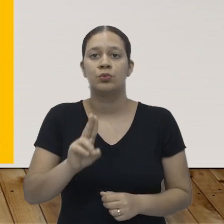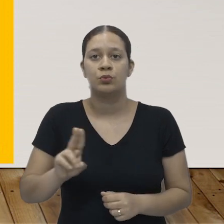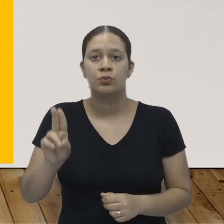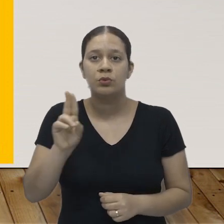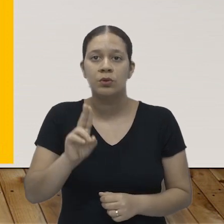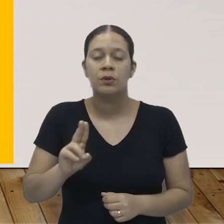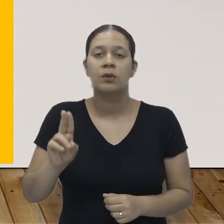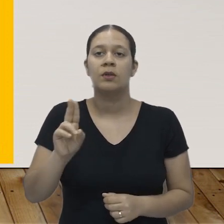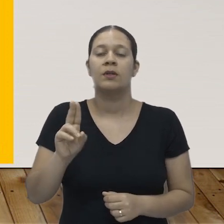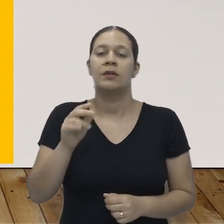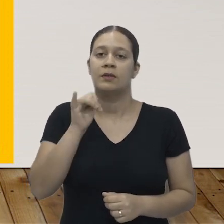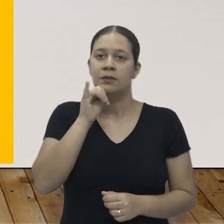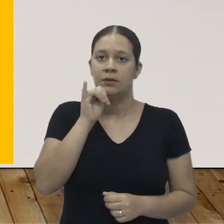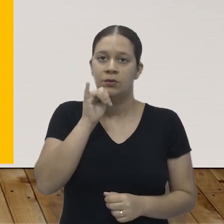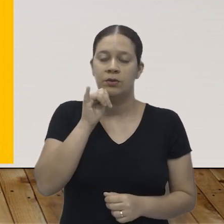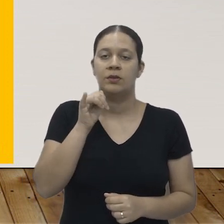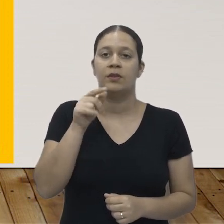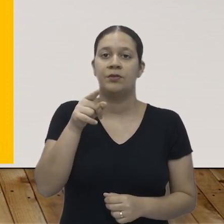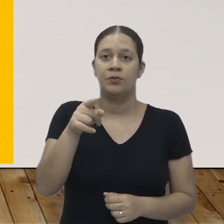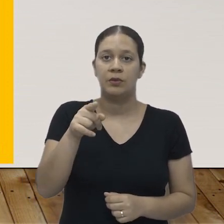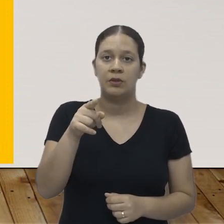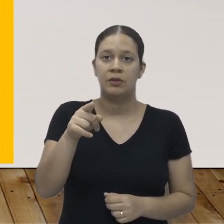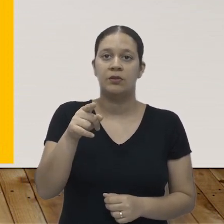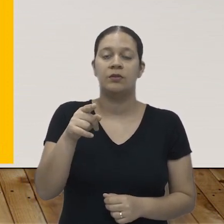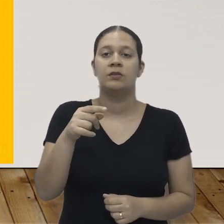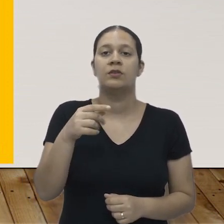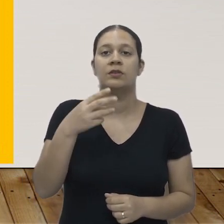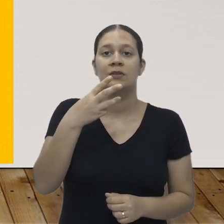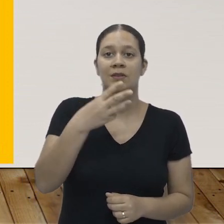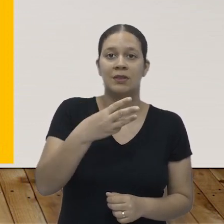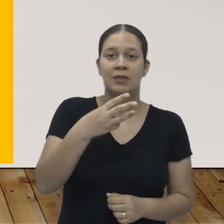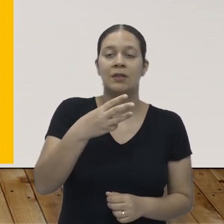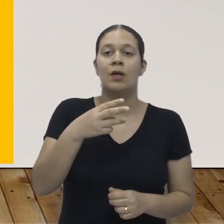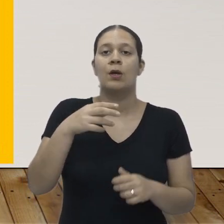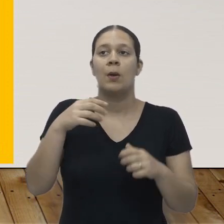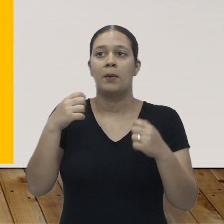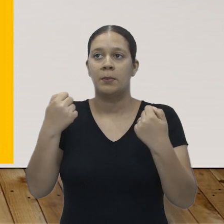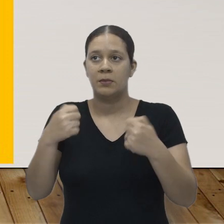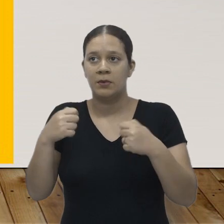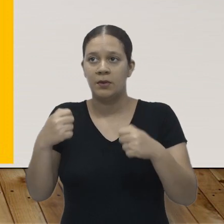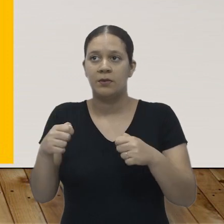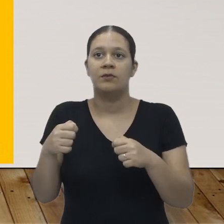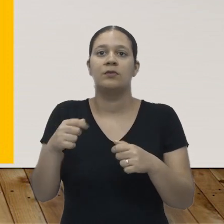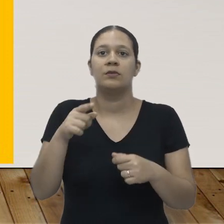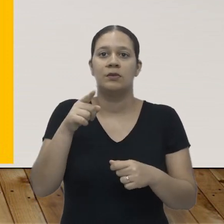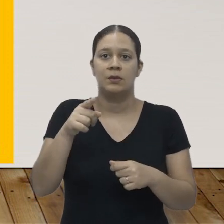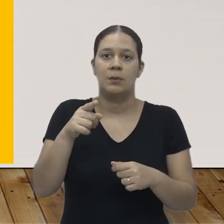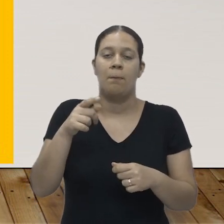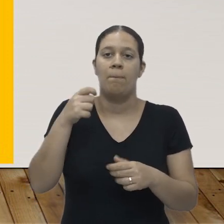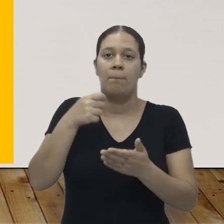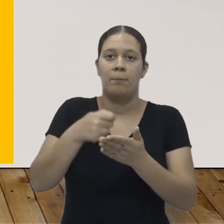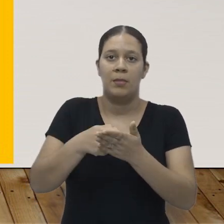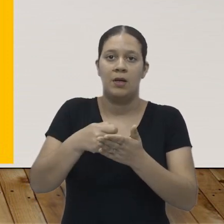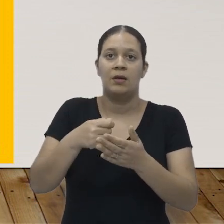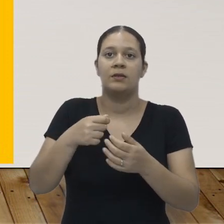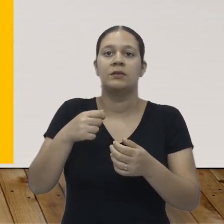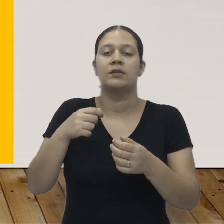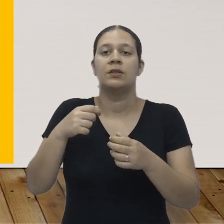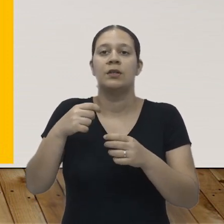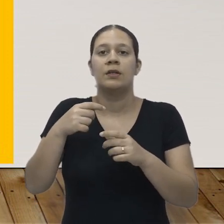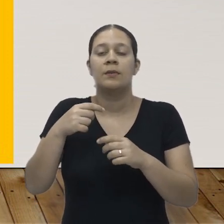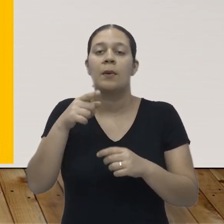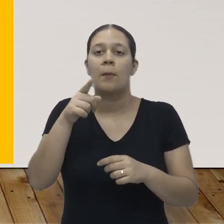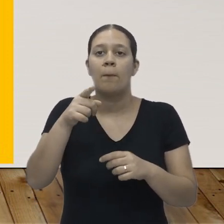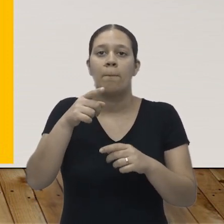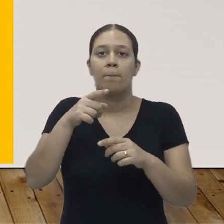usar devo e pago. Por exemplo, se você deve 3 e deve 5, no total você tem uma dívida de 8.